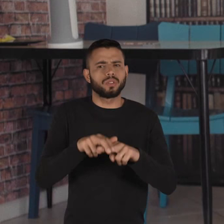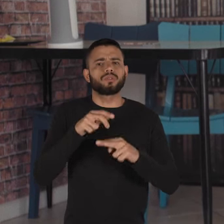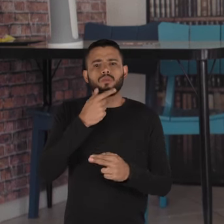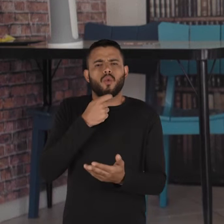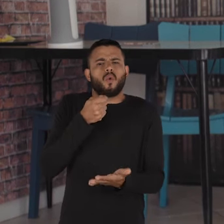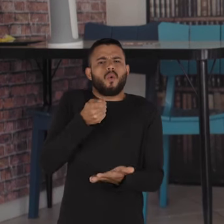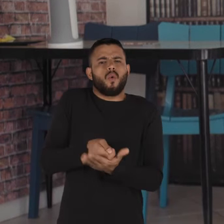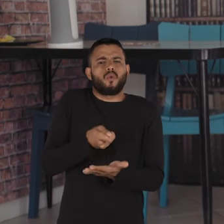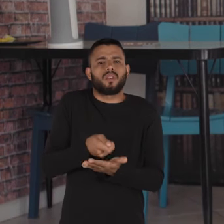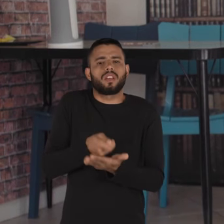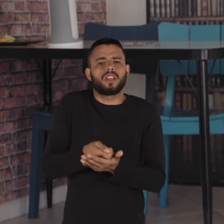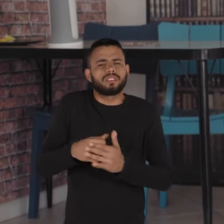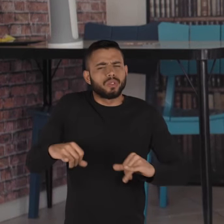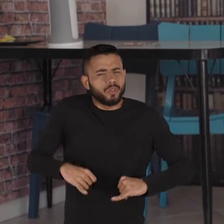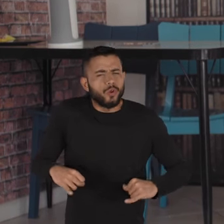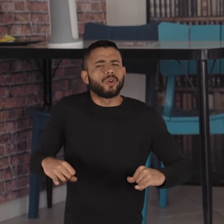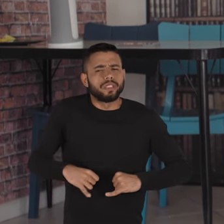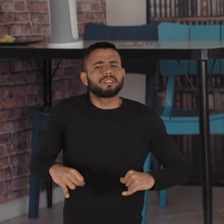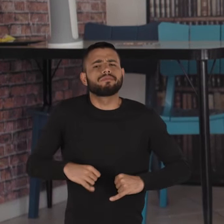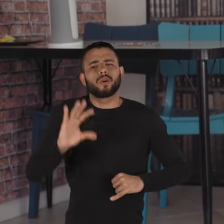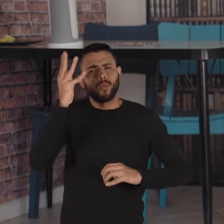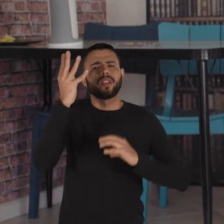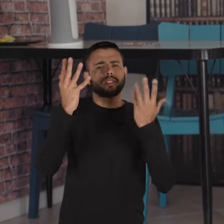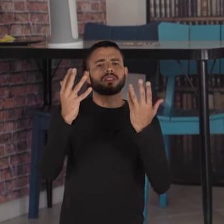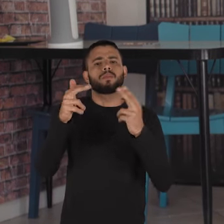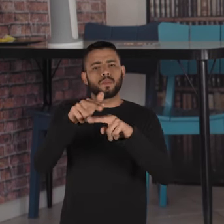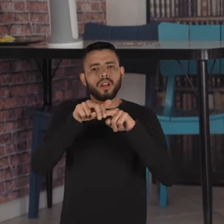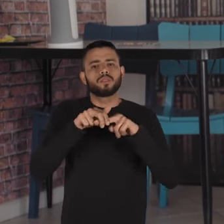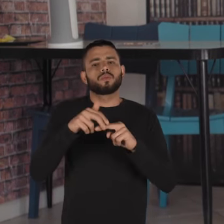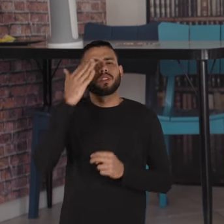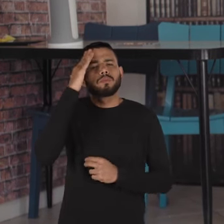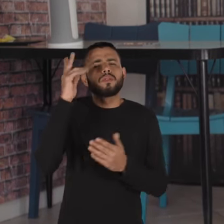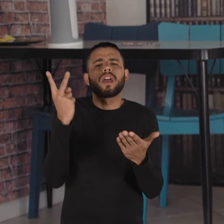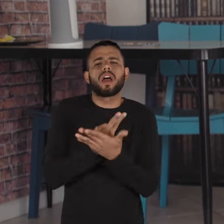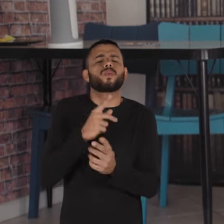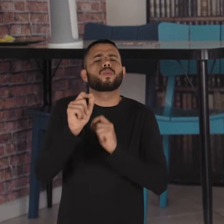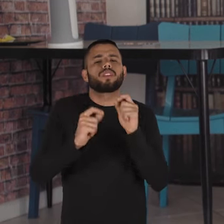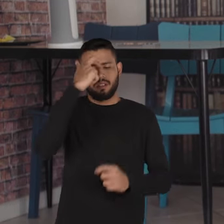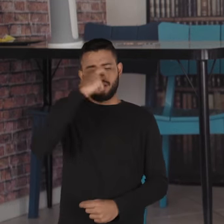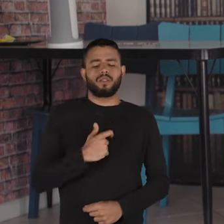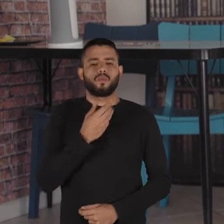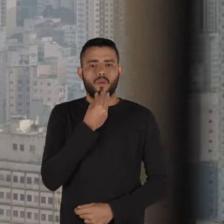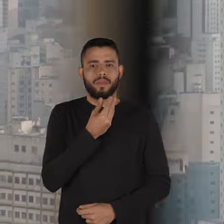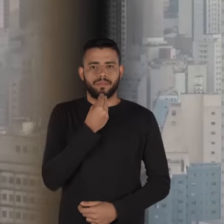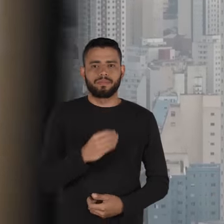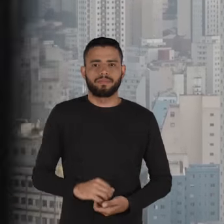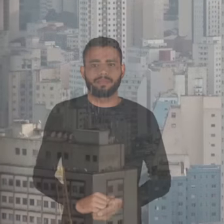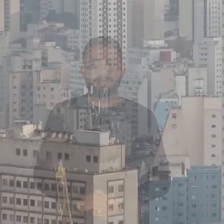esse o nível de masculinidade é esse o nível de dores provocadas por uma compreensão errada do que deveria ser um homem